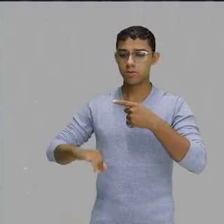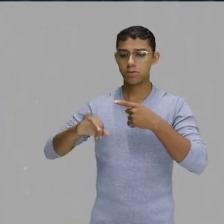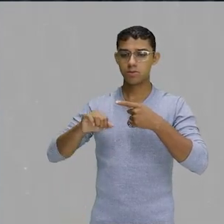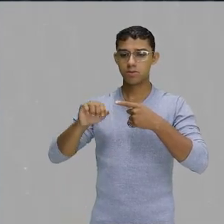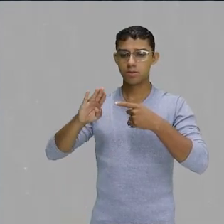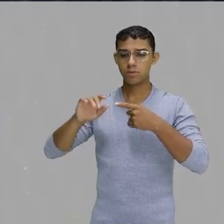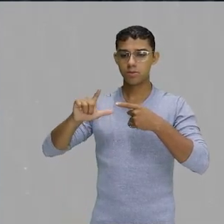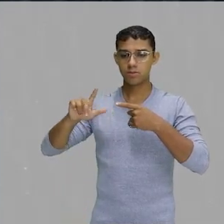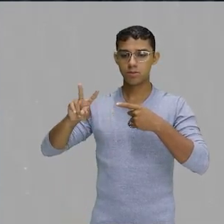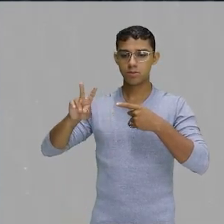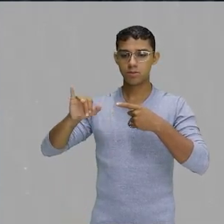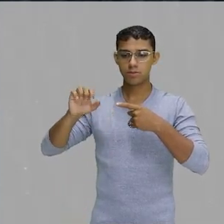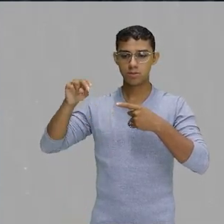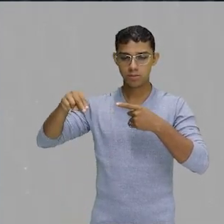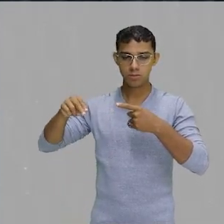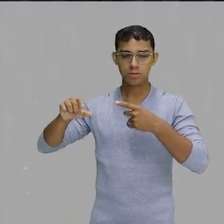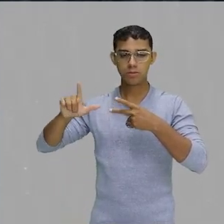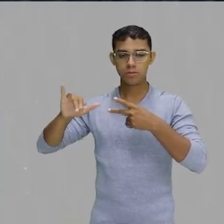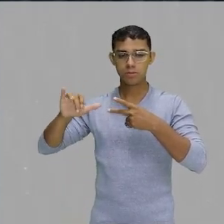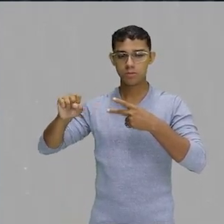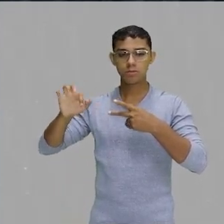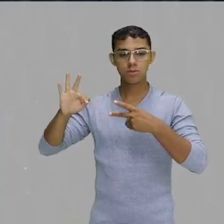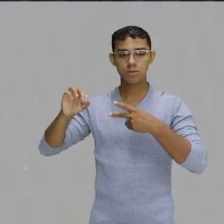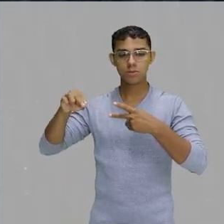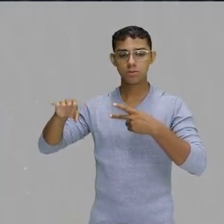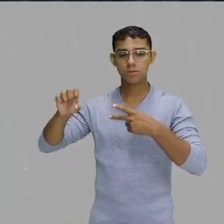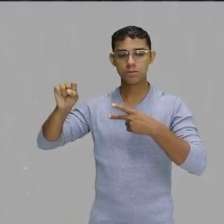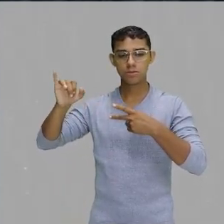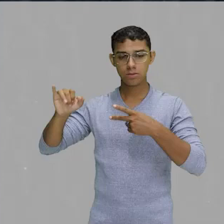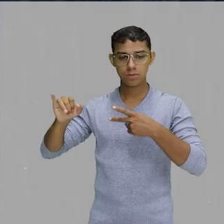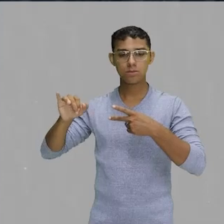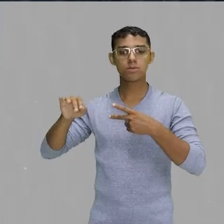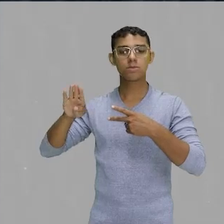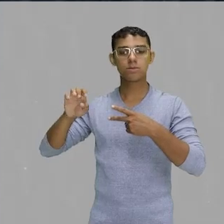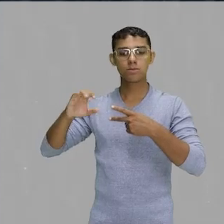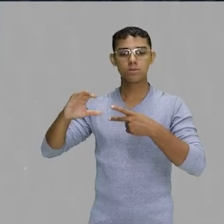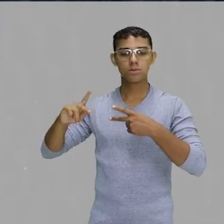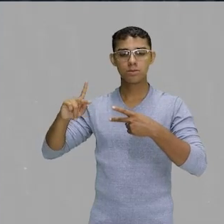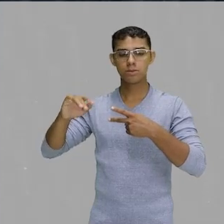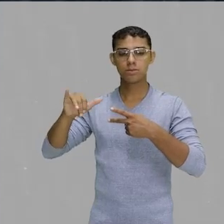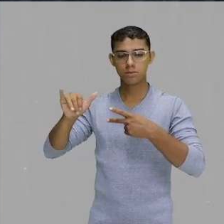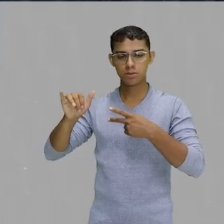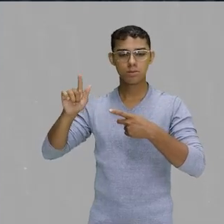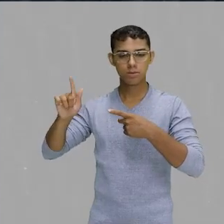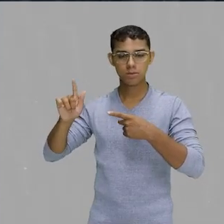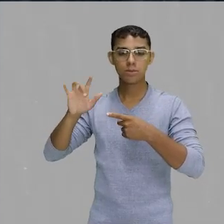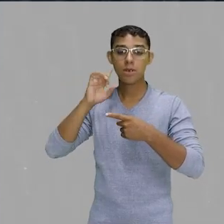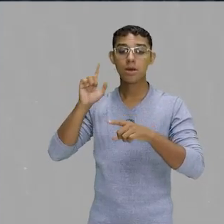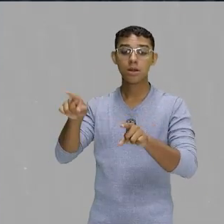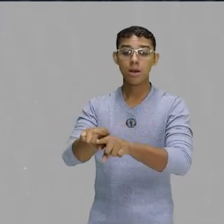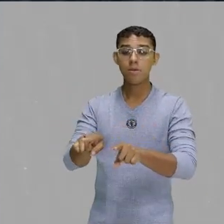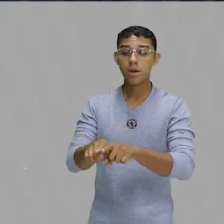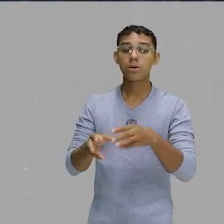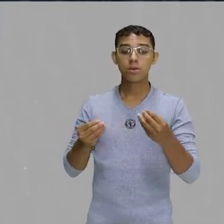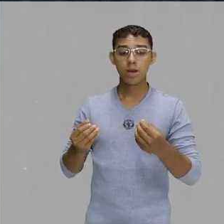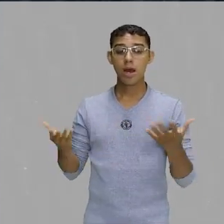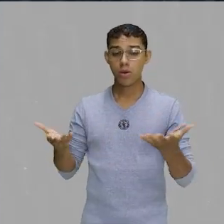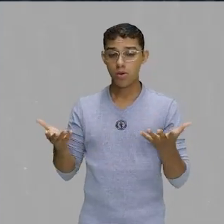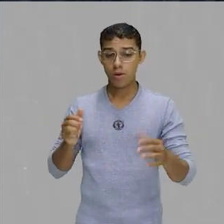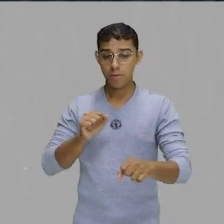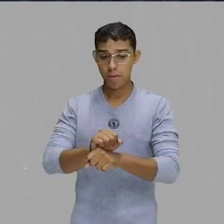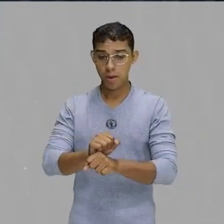artistas espanhóis que já têm experimentado esse gênero, como Henrique Iglesias. Aí eu vou dar uma pausa para falar de Henrique